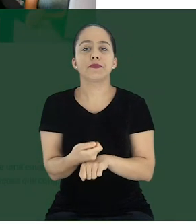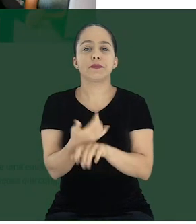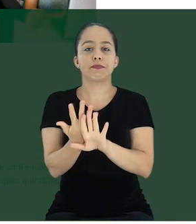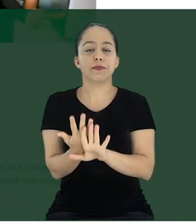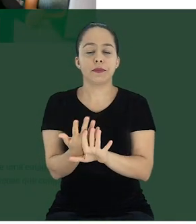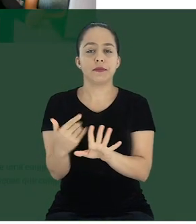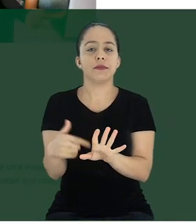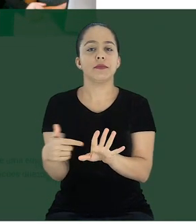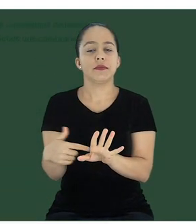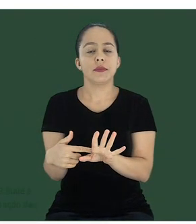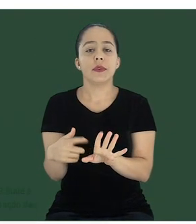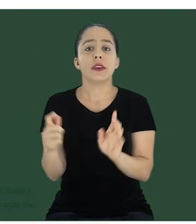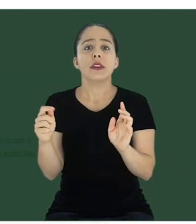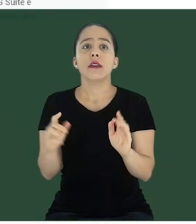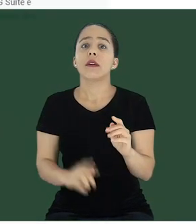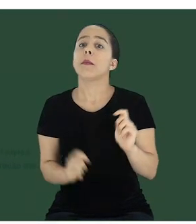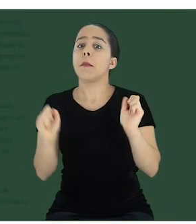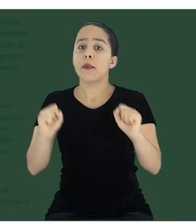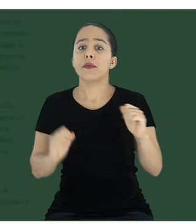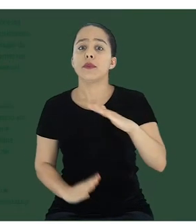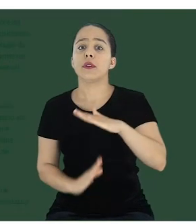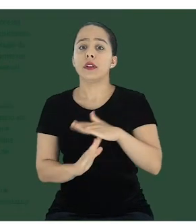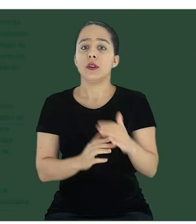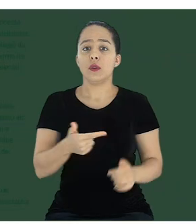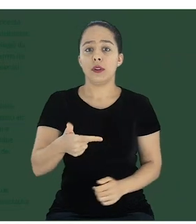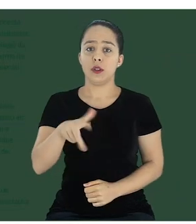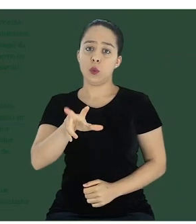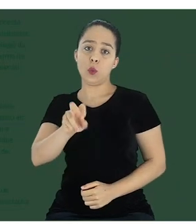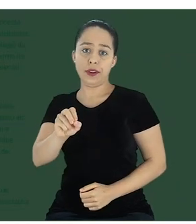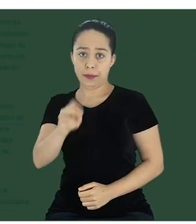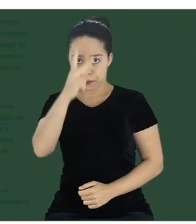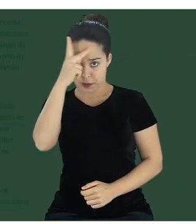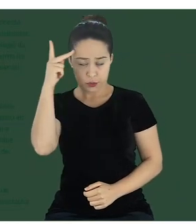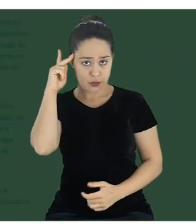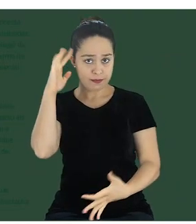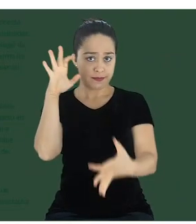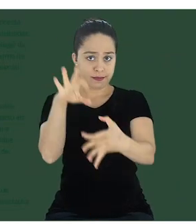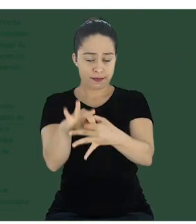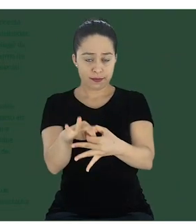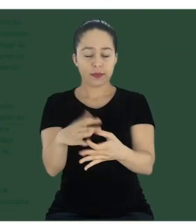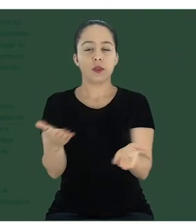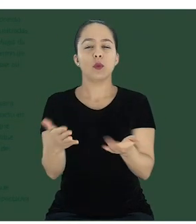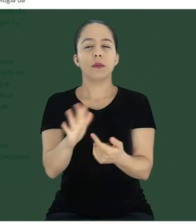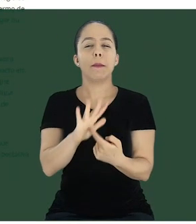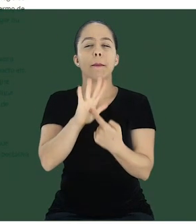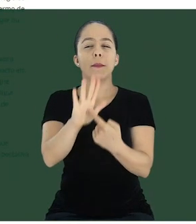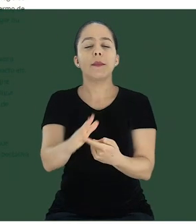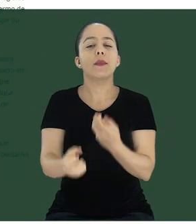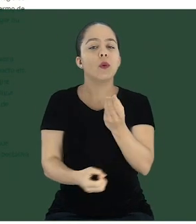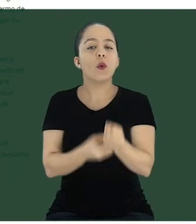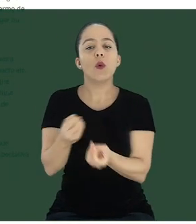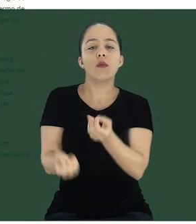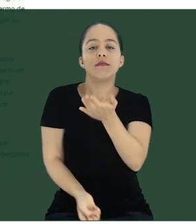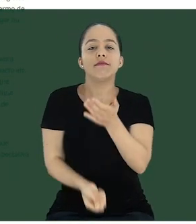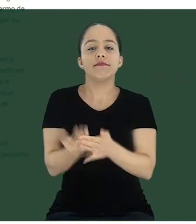até 250 participantes. Agora eu vou mostrar pra vocês como ativar essa conta.